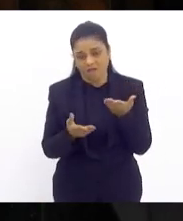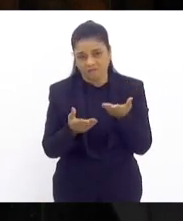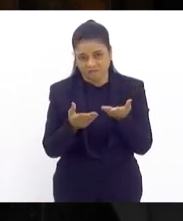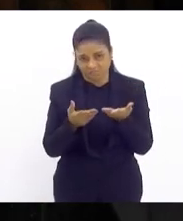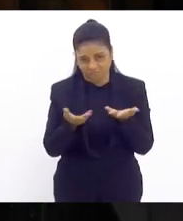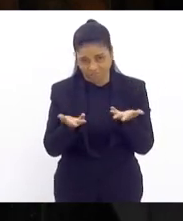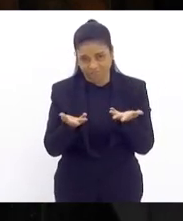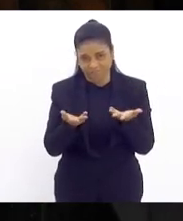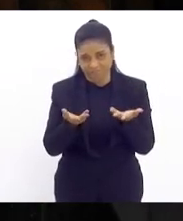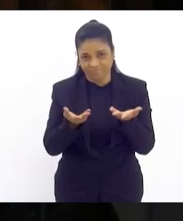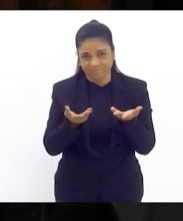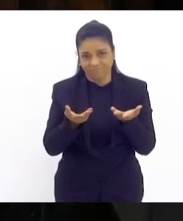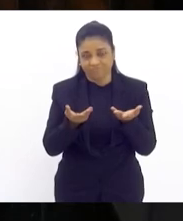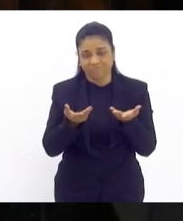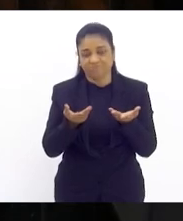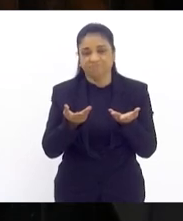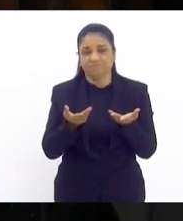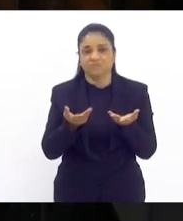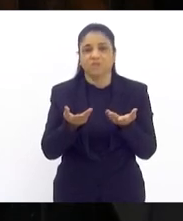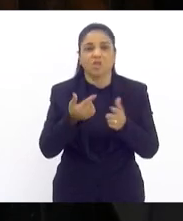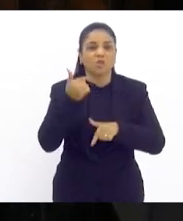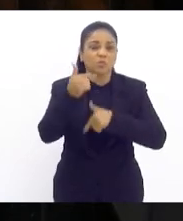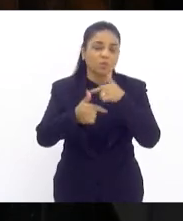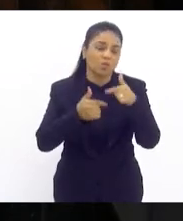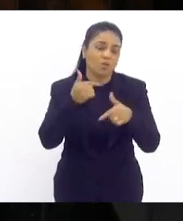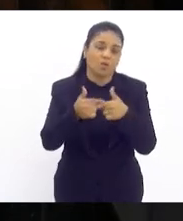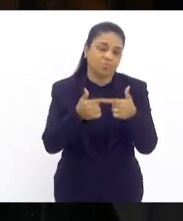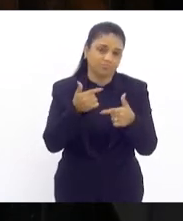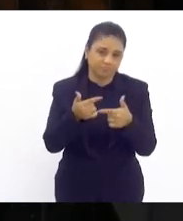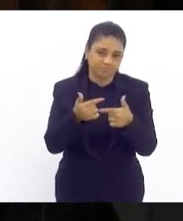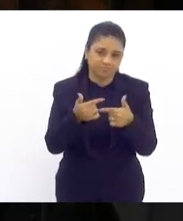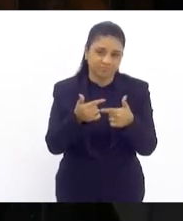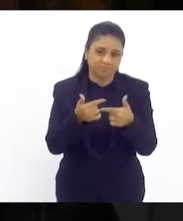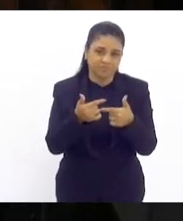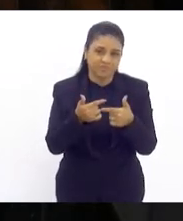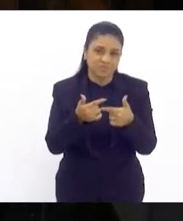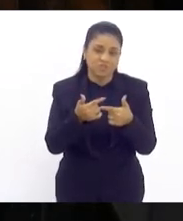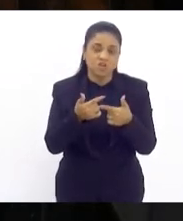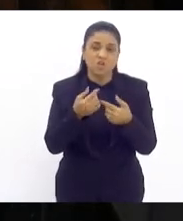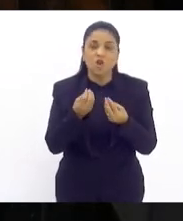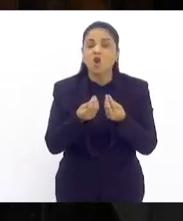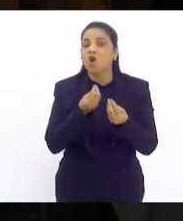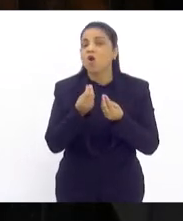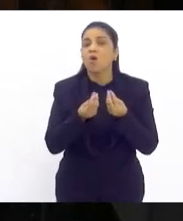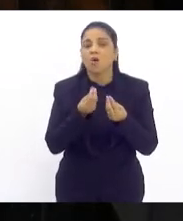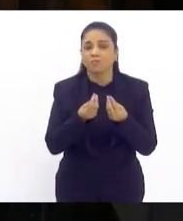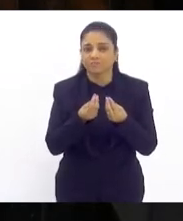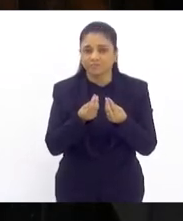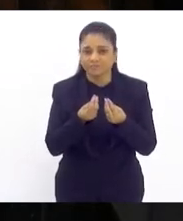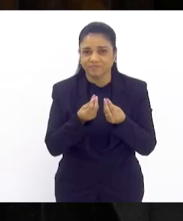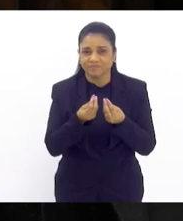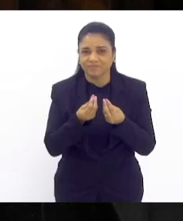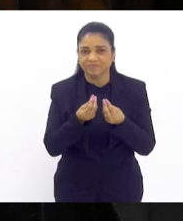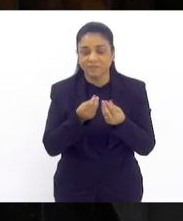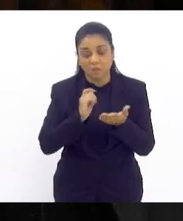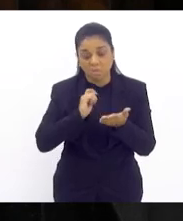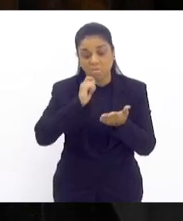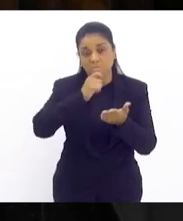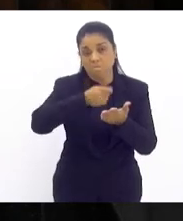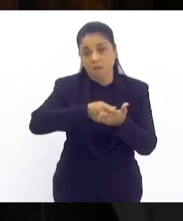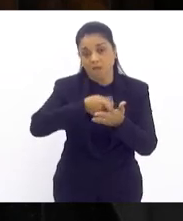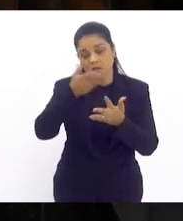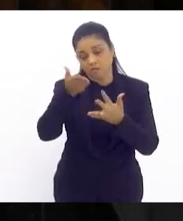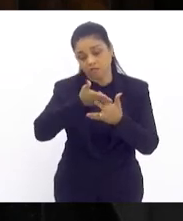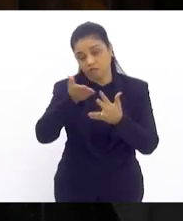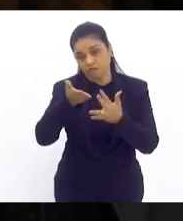as suas condições perde a sua soberania quando tem que pagar a dívida